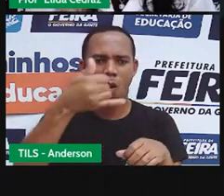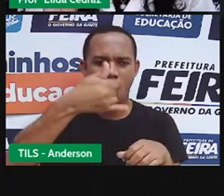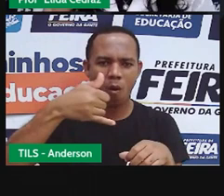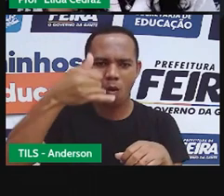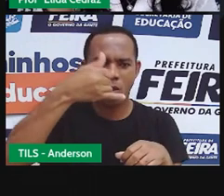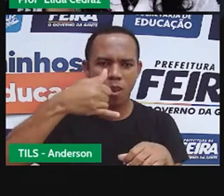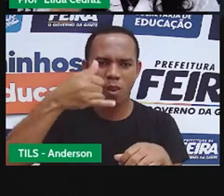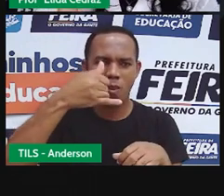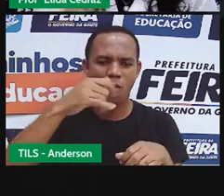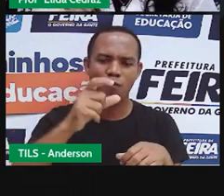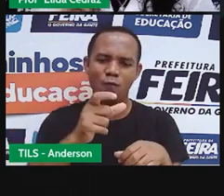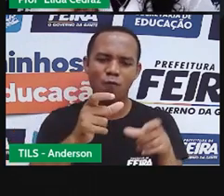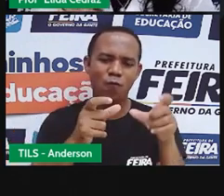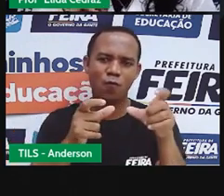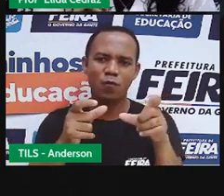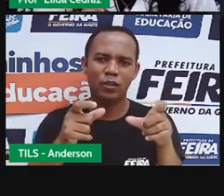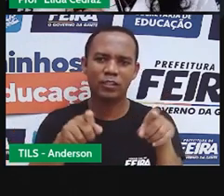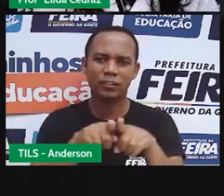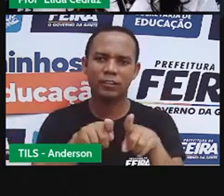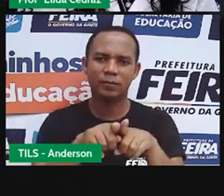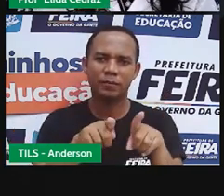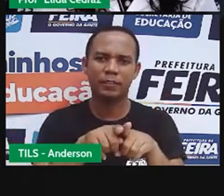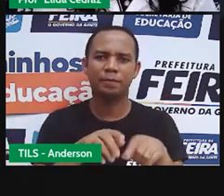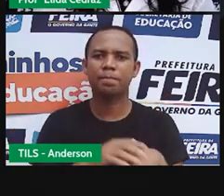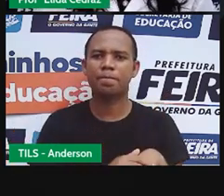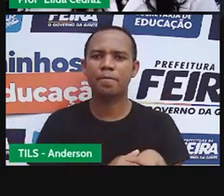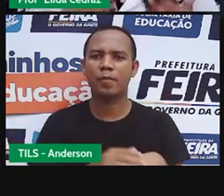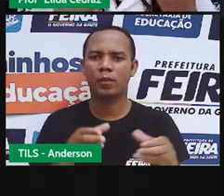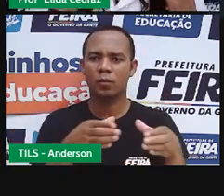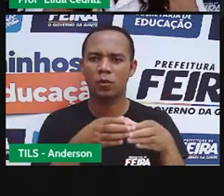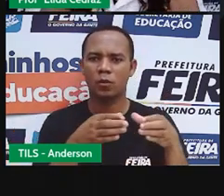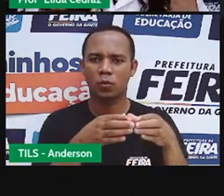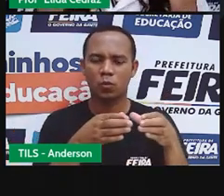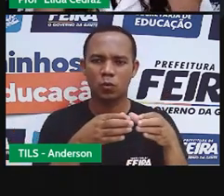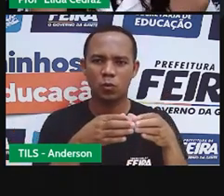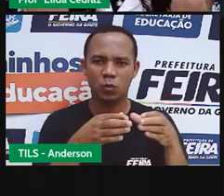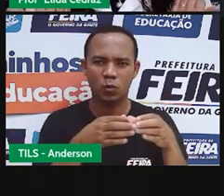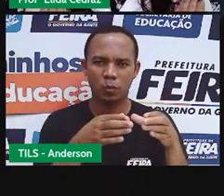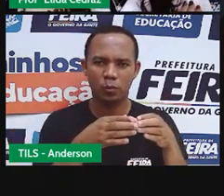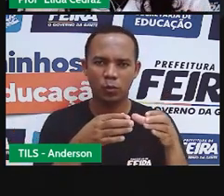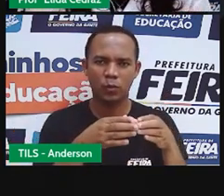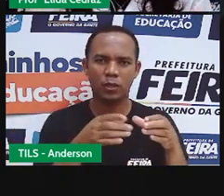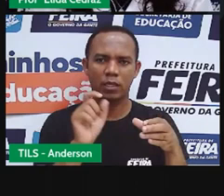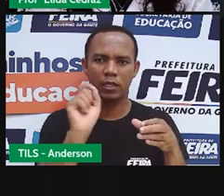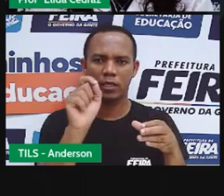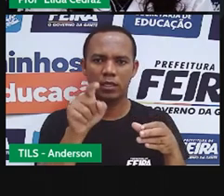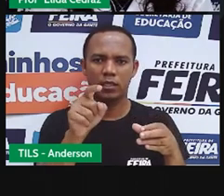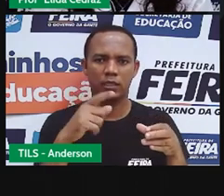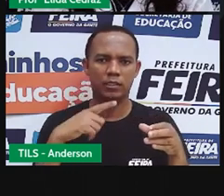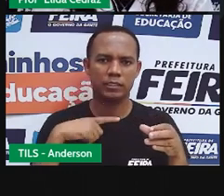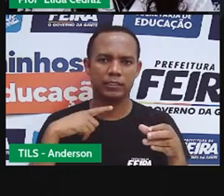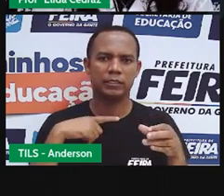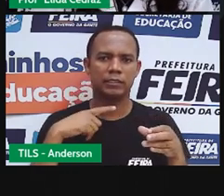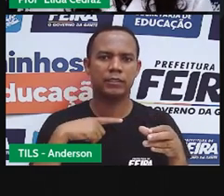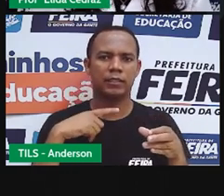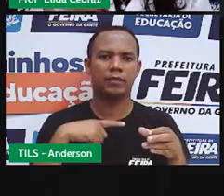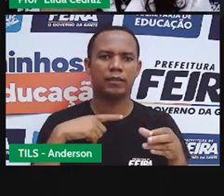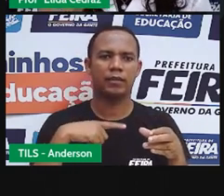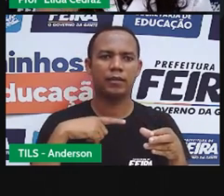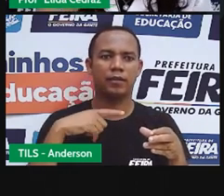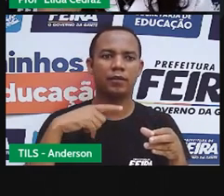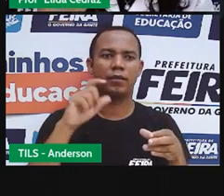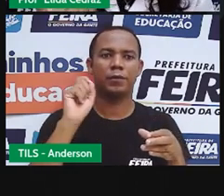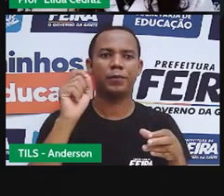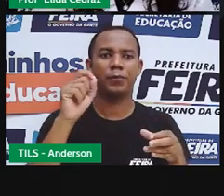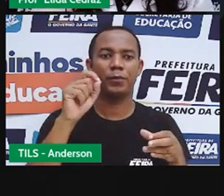e os africanos utilizam a argila branca. Essas pinturas que eles fazem, as